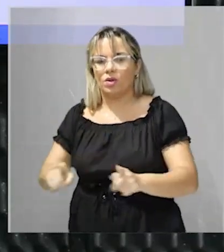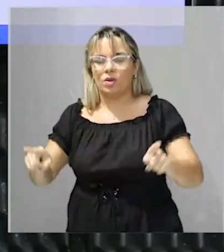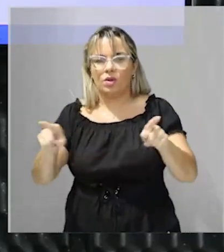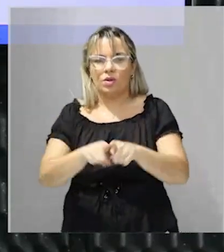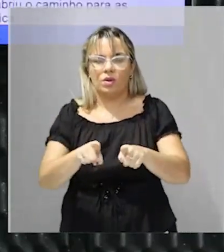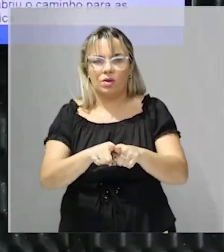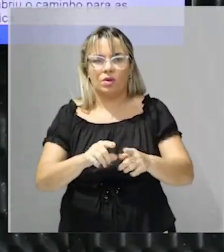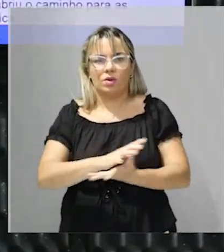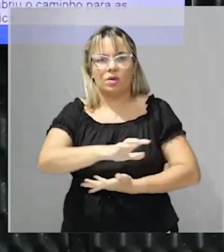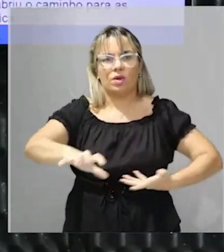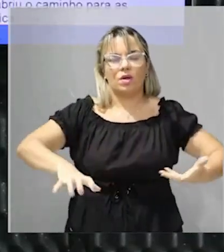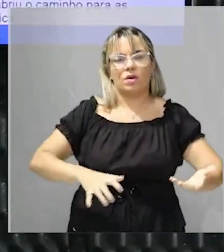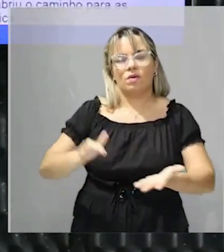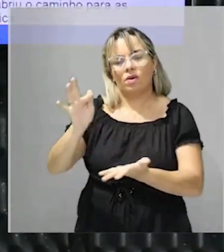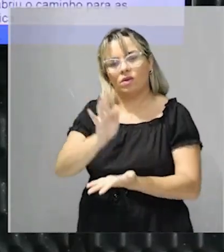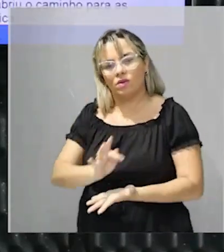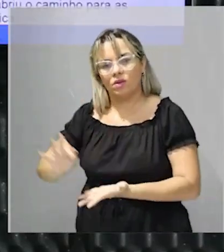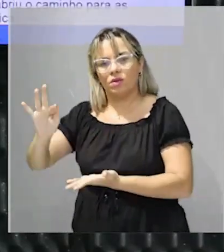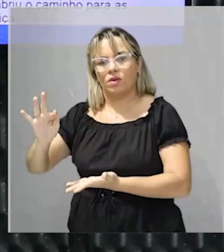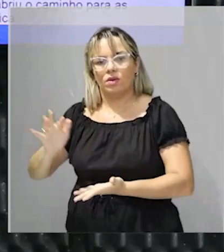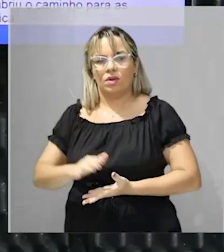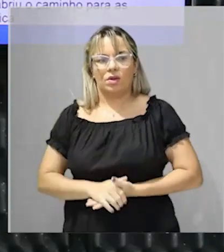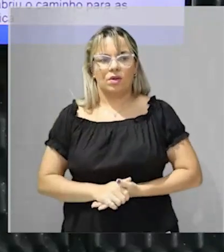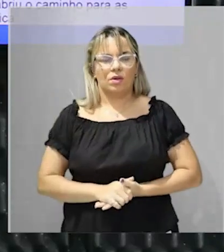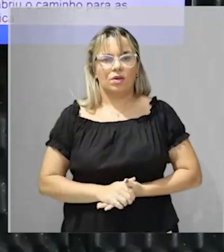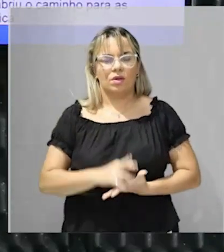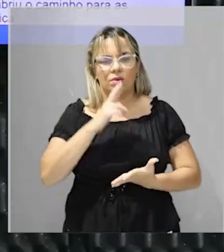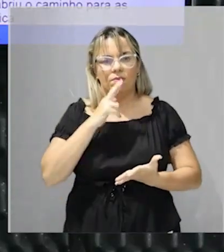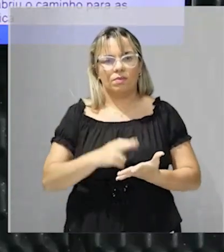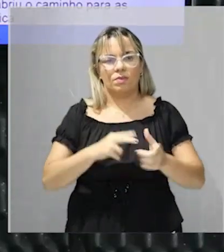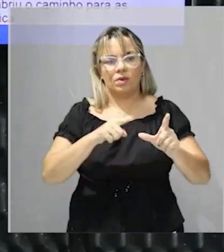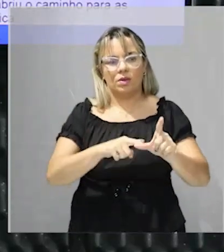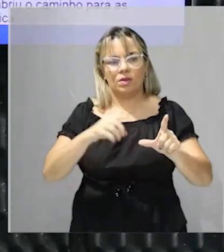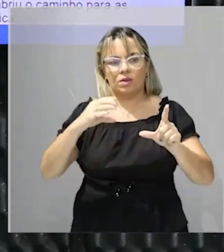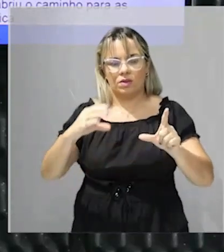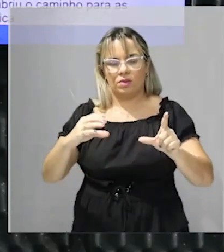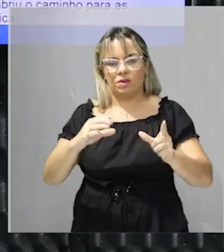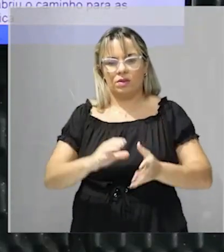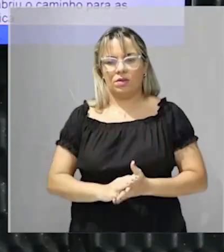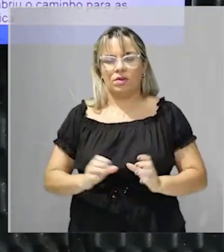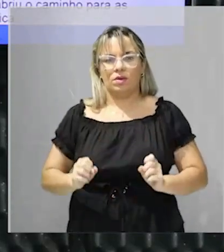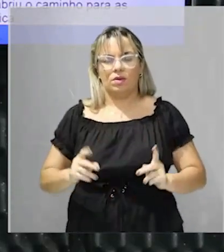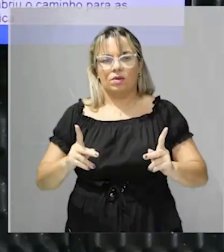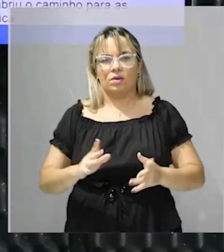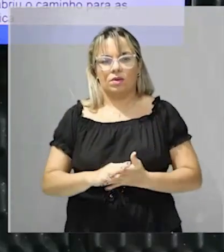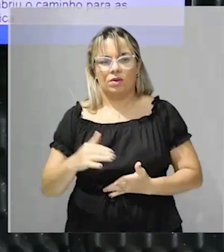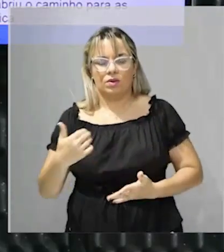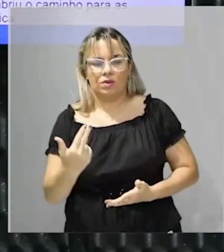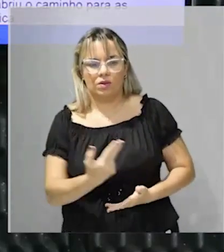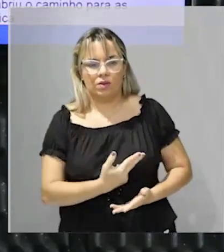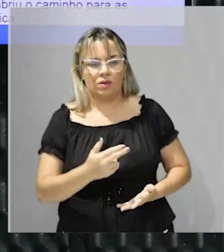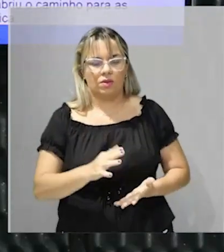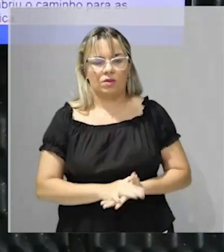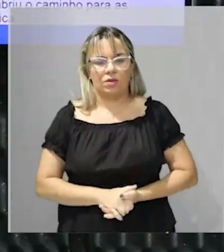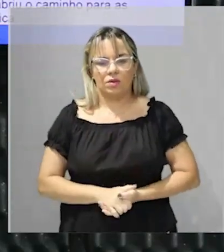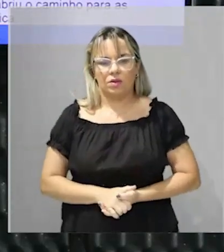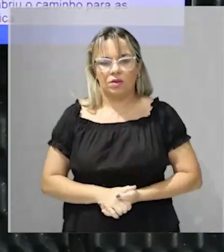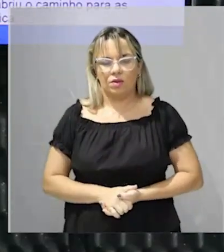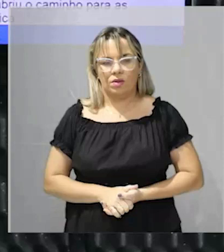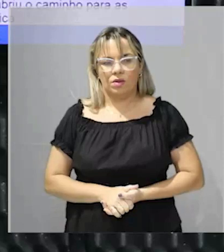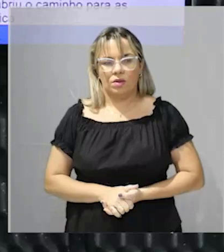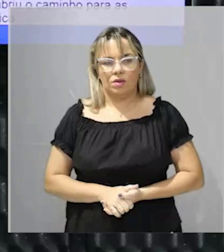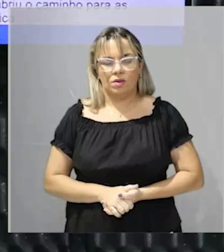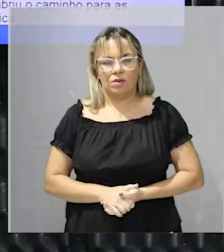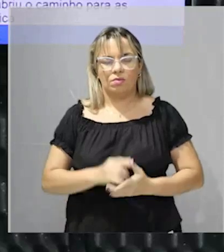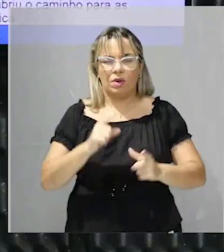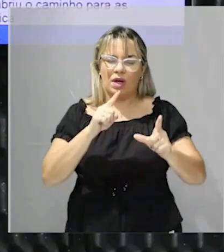na Revolução Francesa então resposta letra C de casa ok? nós podemos pegar um destrator aqui para